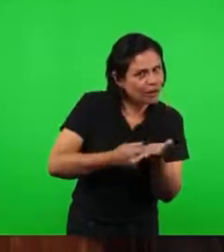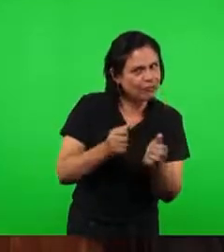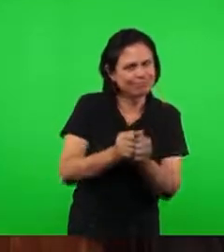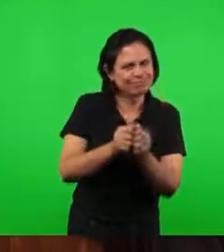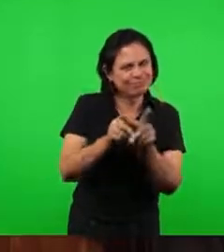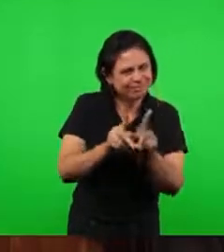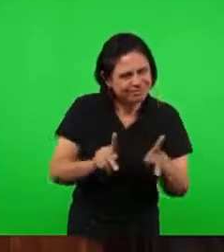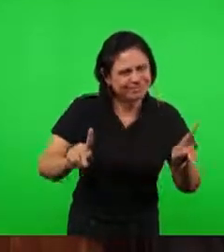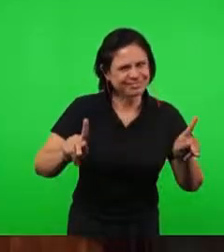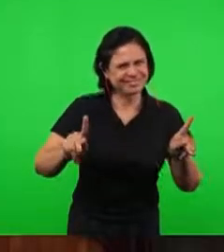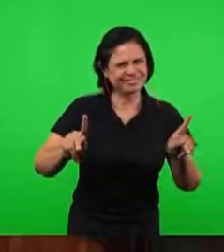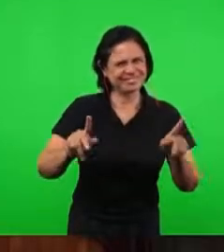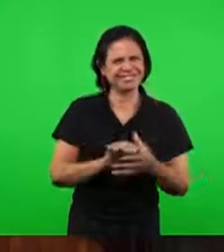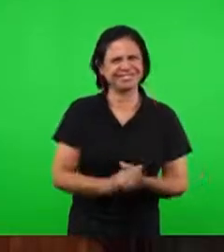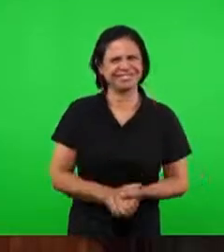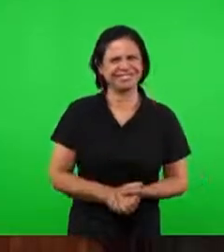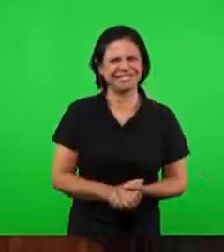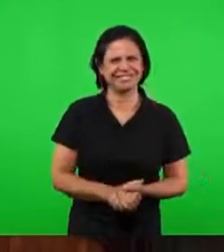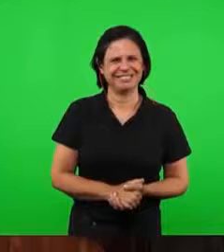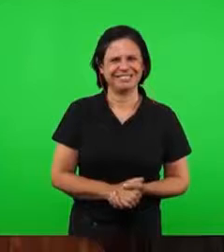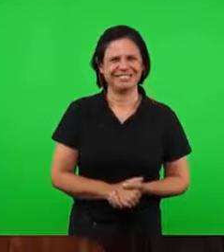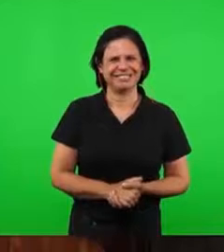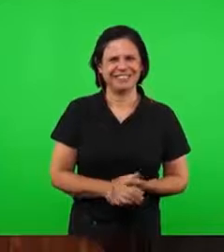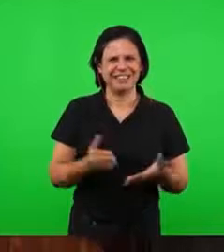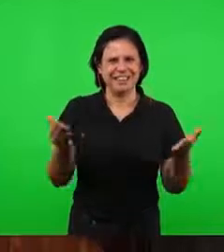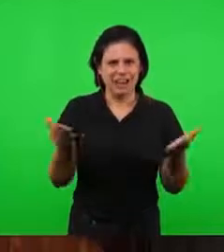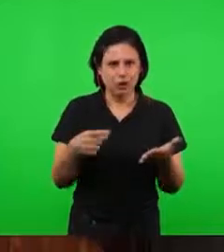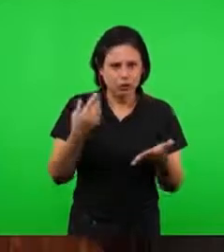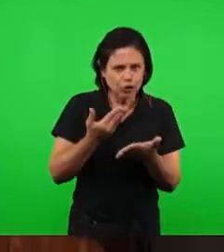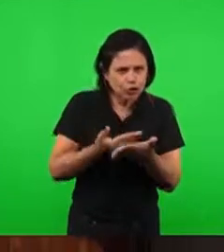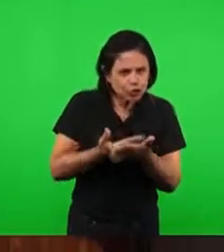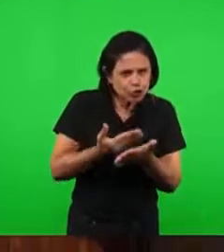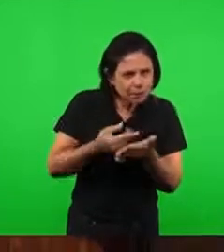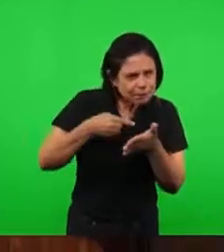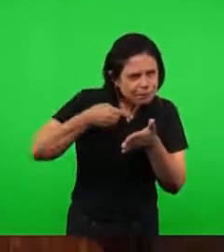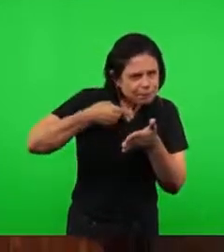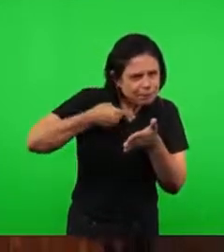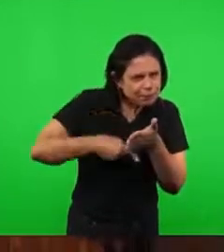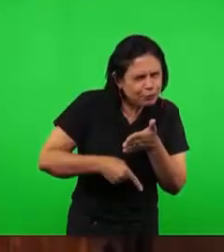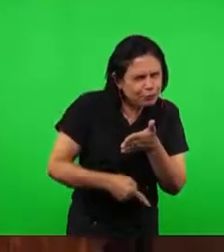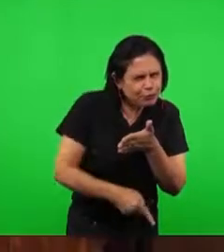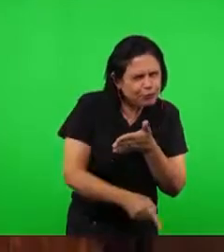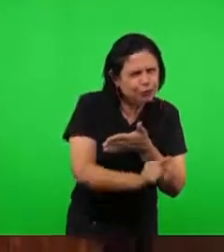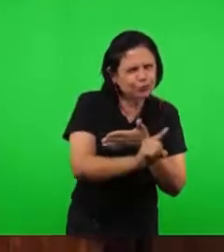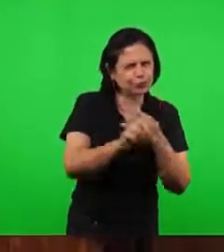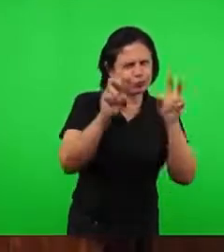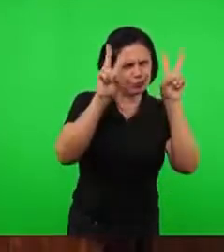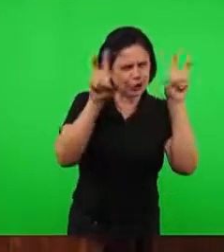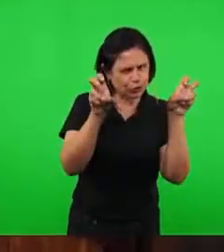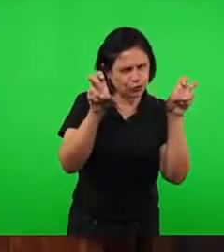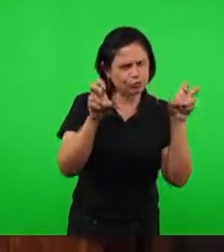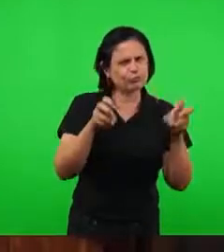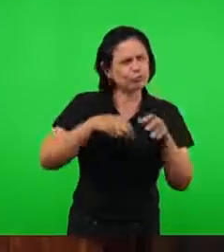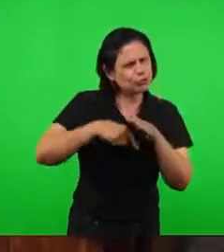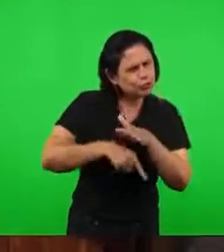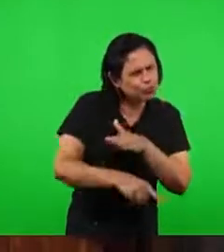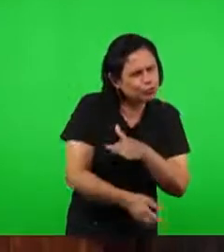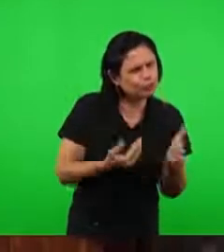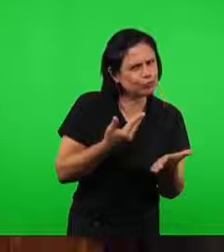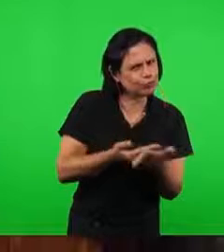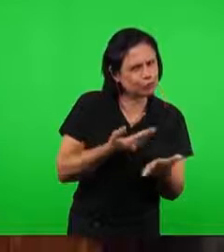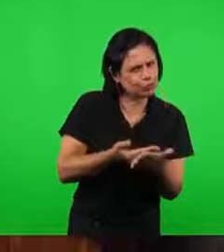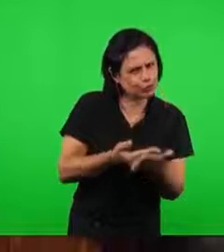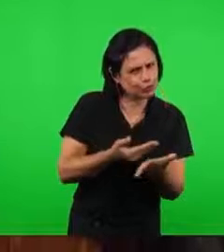naturalmente sendo conduzidos agora com mais profundidade ao assunto que nós iremos tratar ainda hoje nesta manhã,